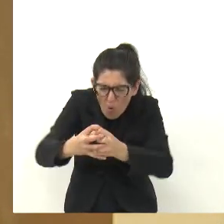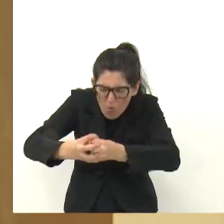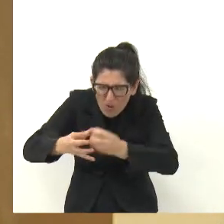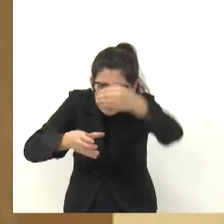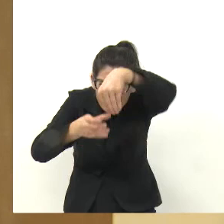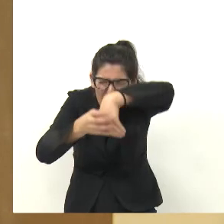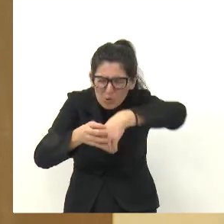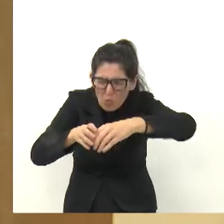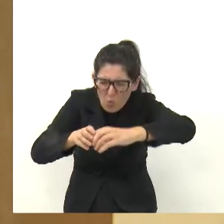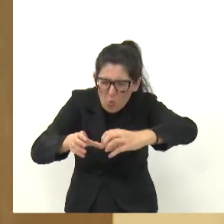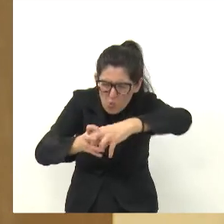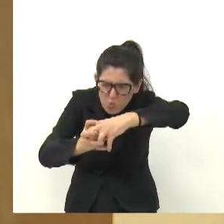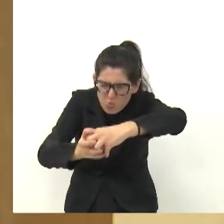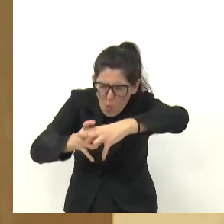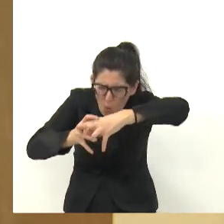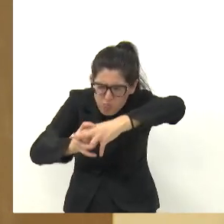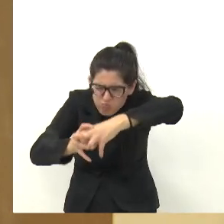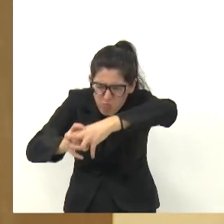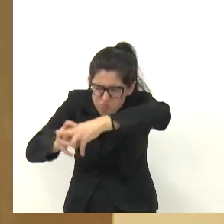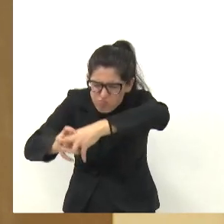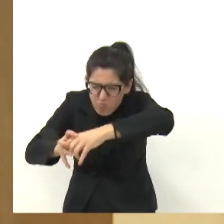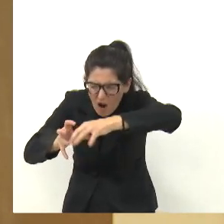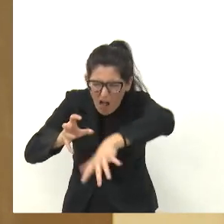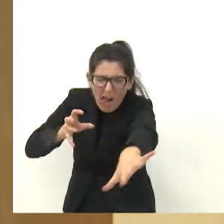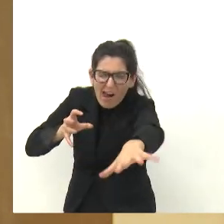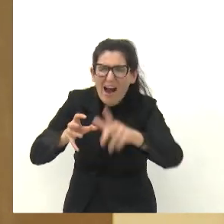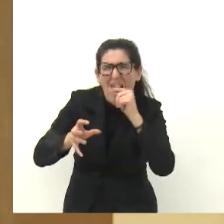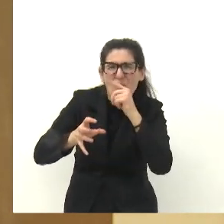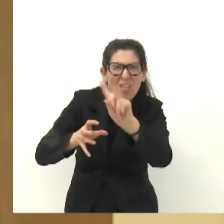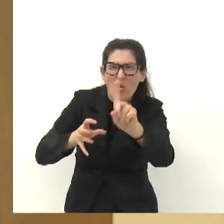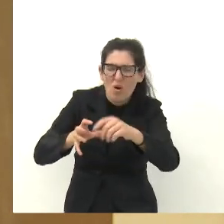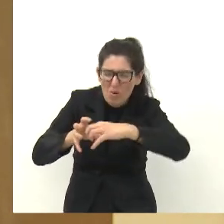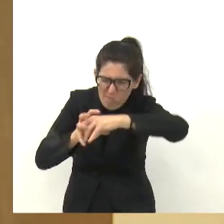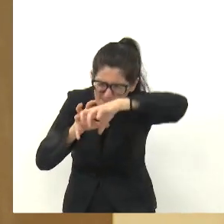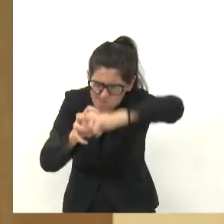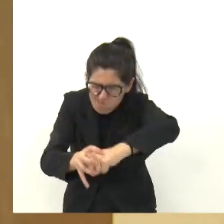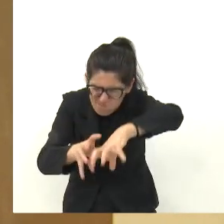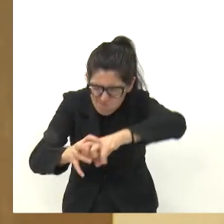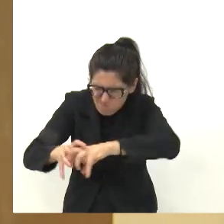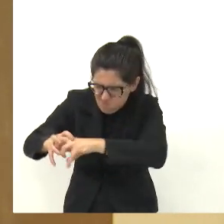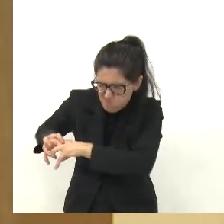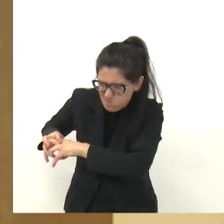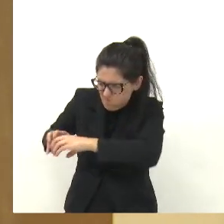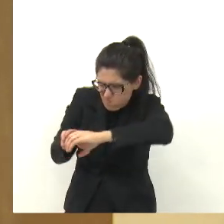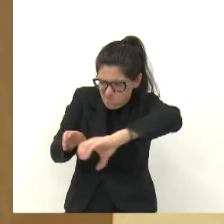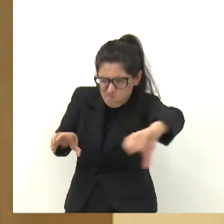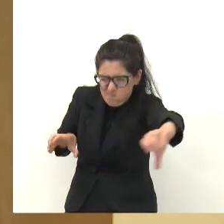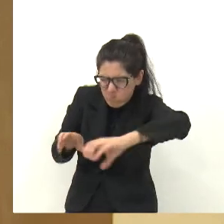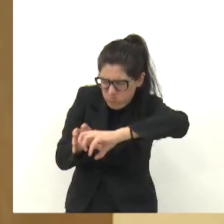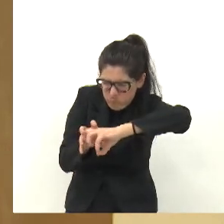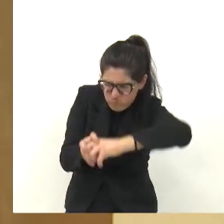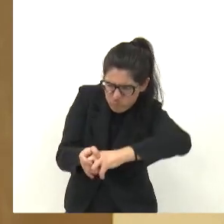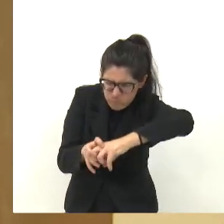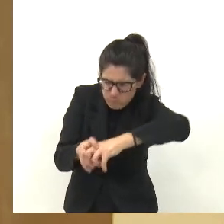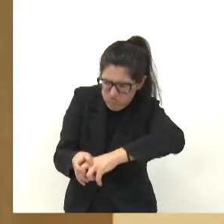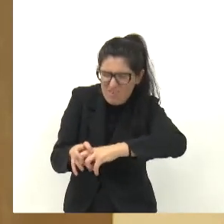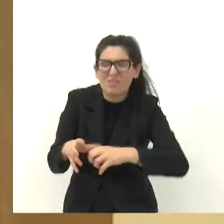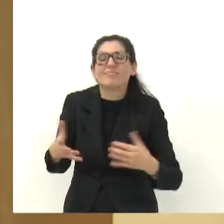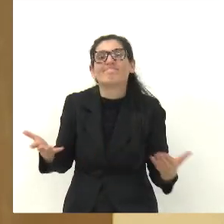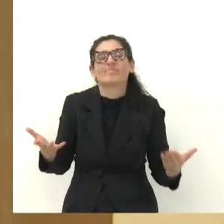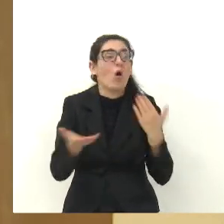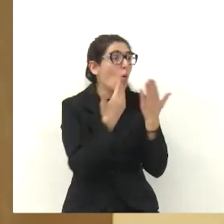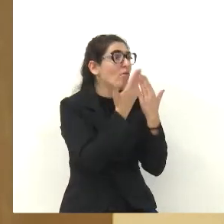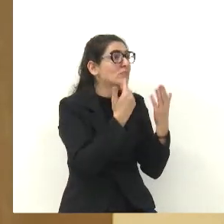estive lá conversando com o secretário Né, que estava lá, o André, a rapaziada da equipe da infraestrutura, que onde tem BO, onde tem